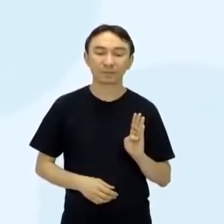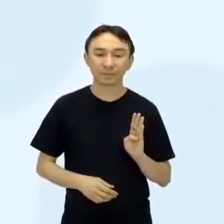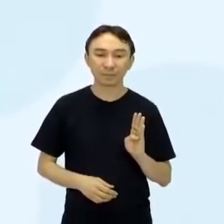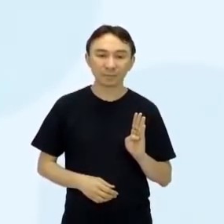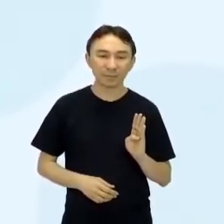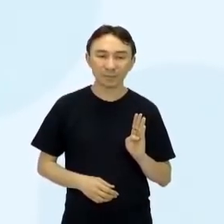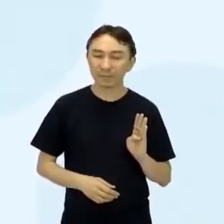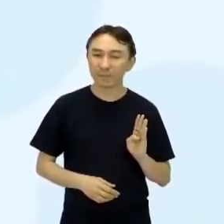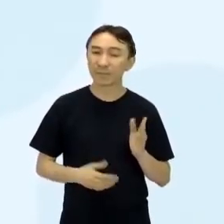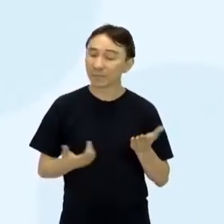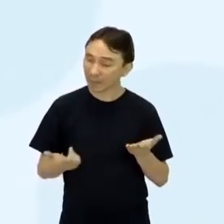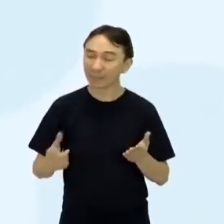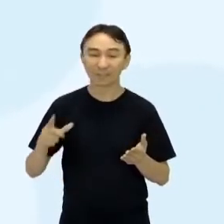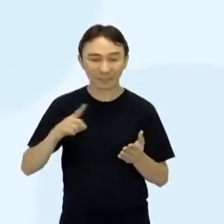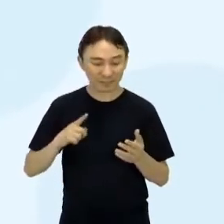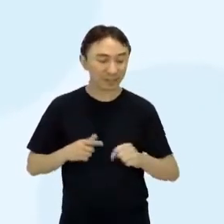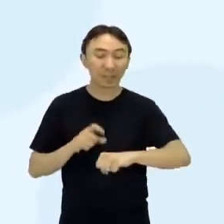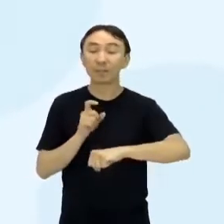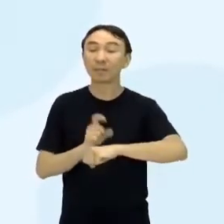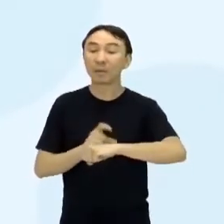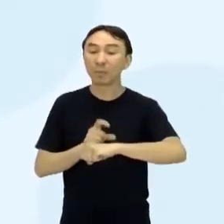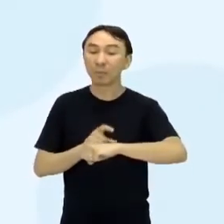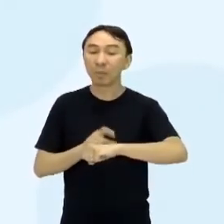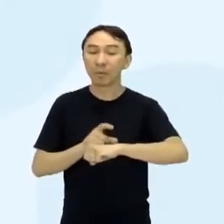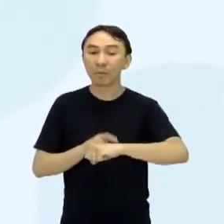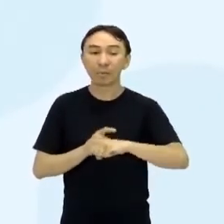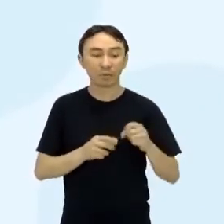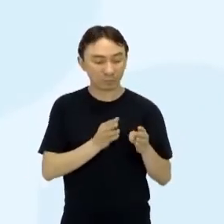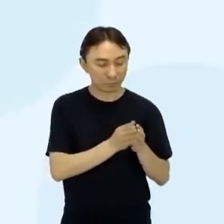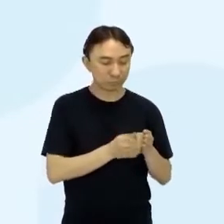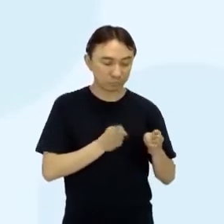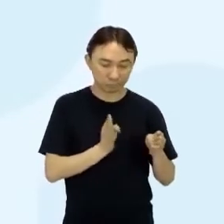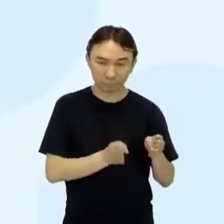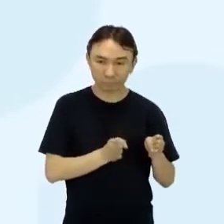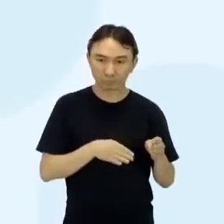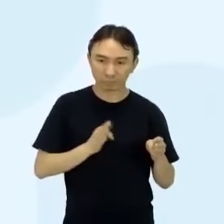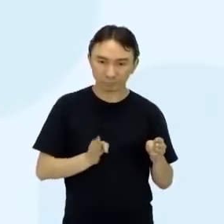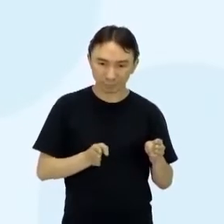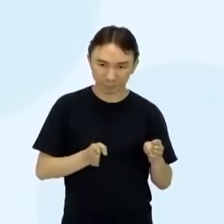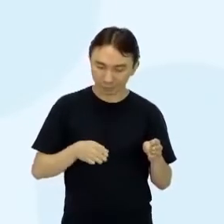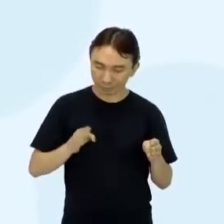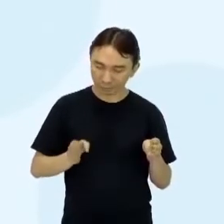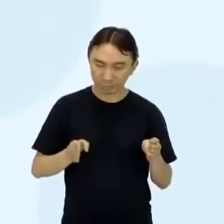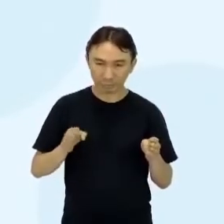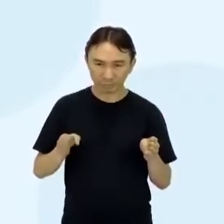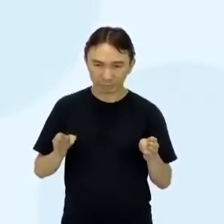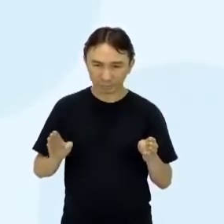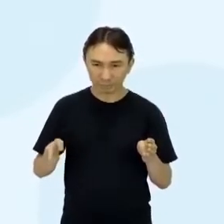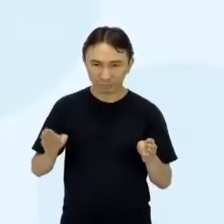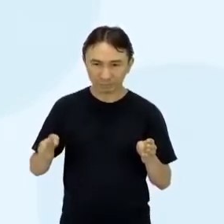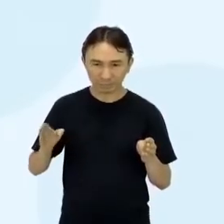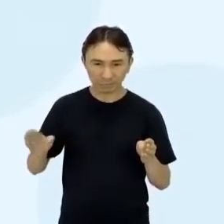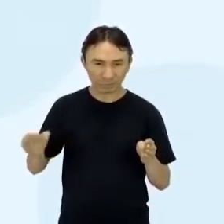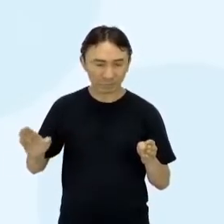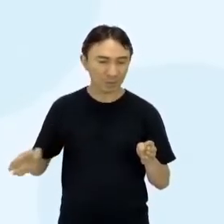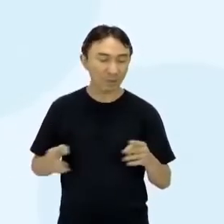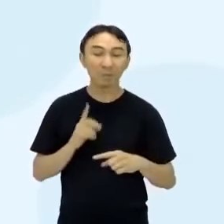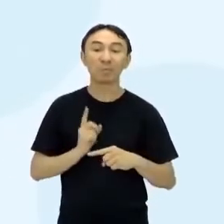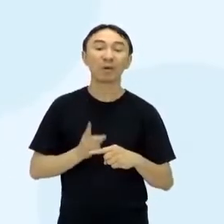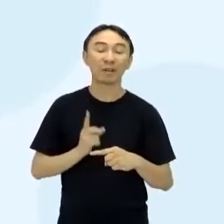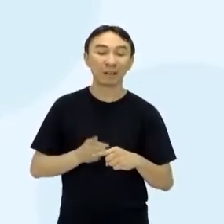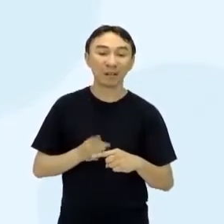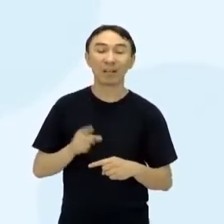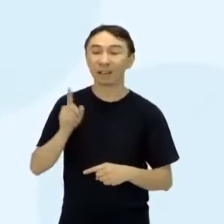história, de modo cronológico, ou seja, na sequência que vai surgindo a história, porque, dessa maneira, como se trata de um